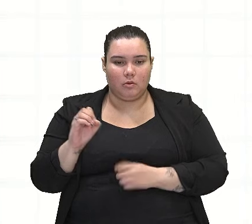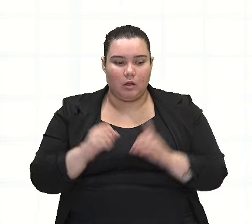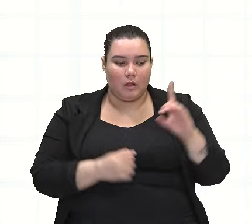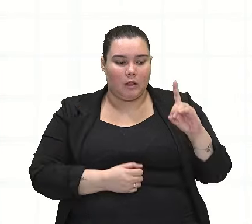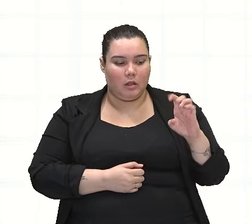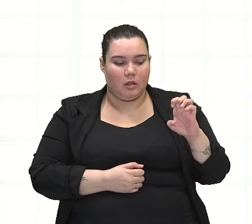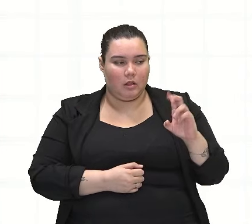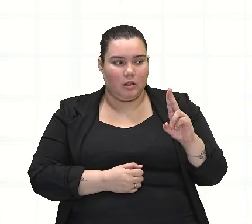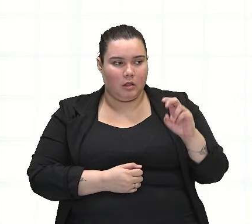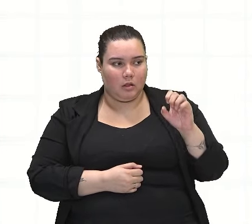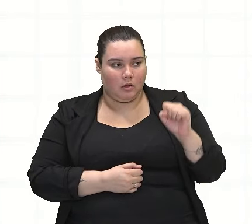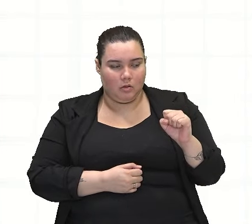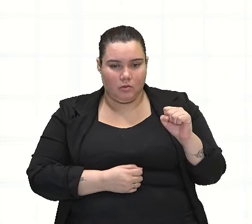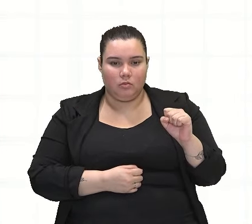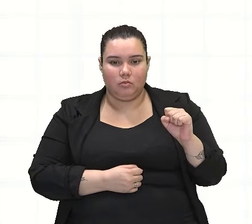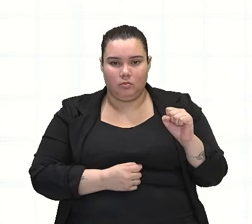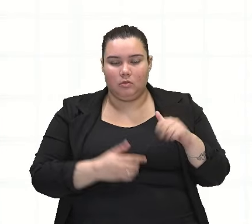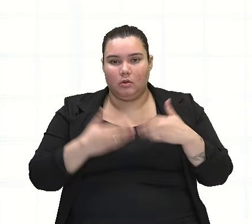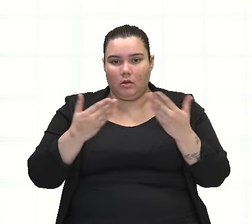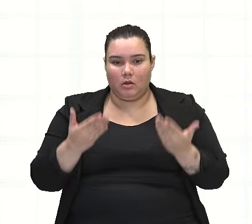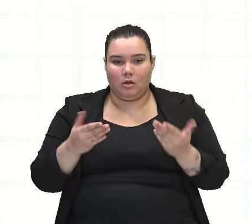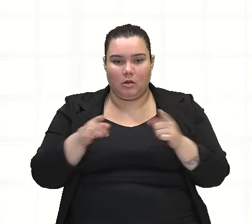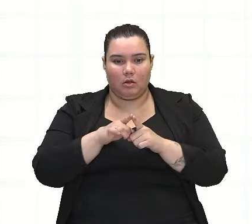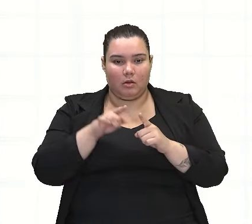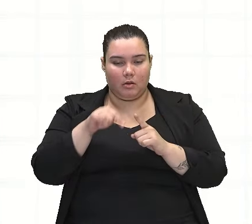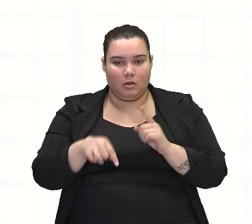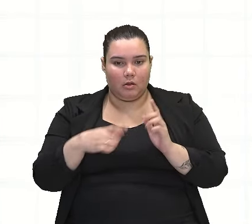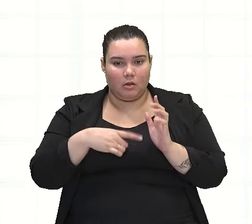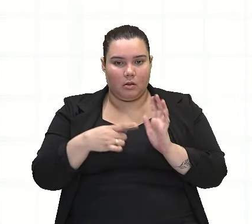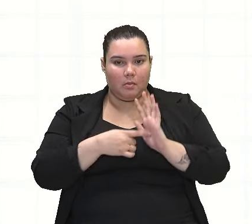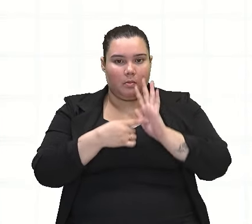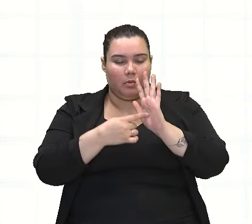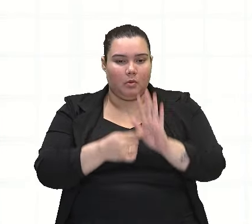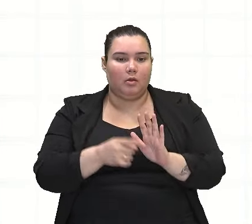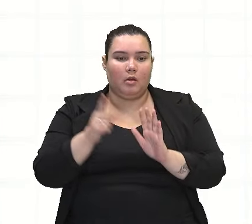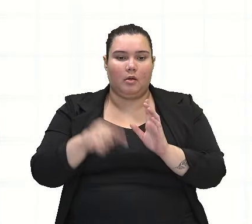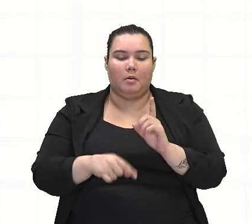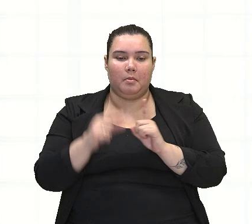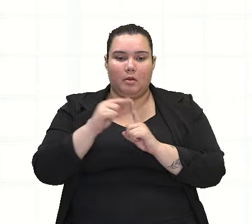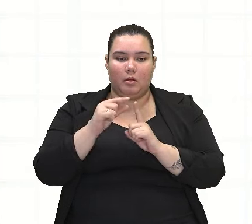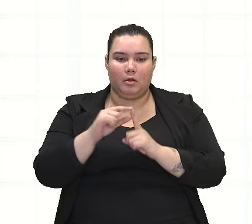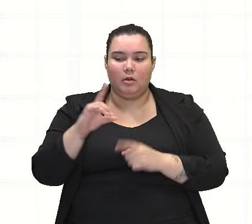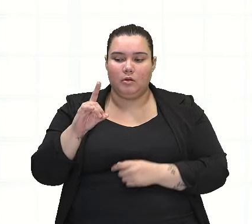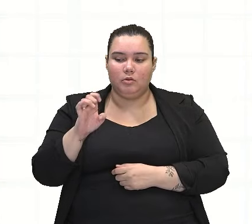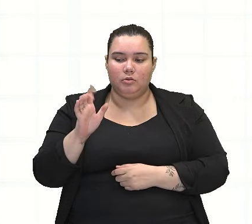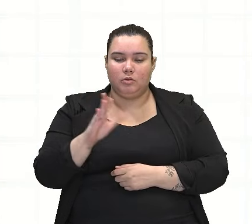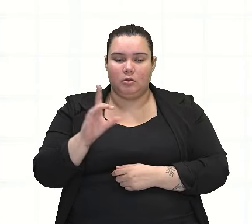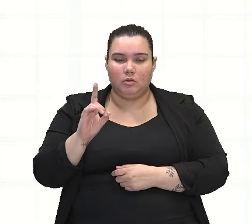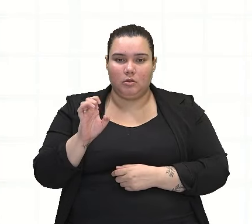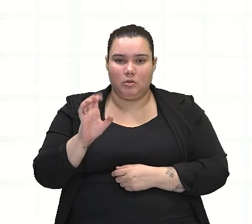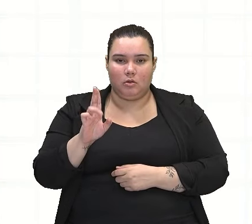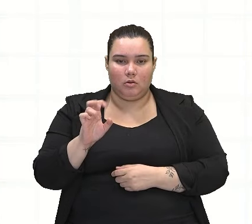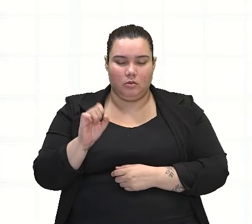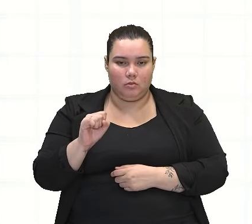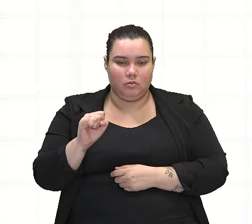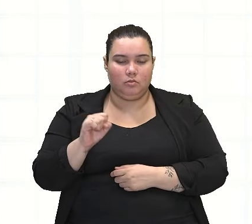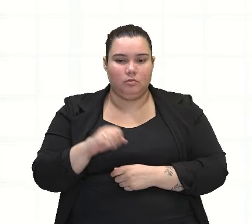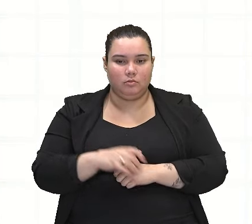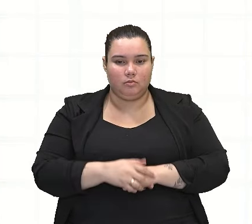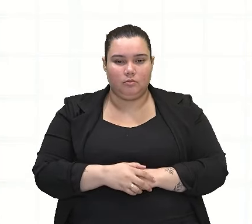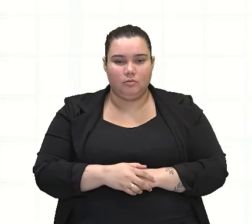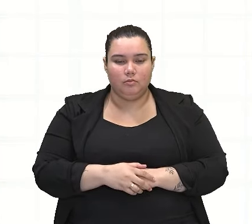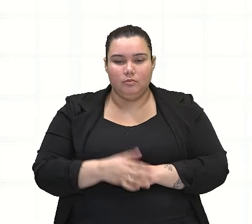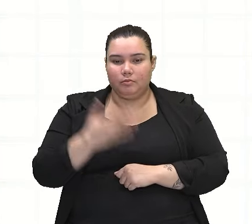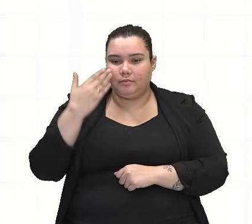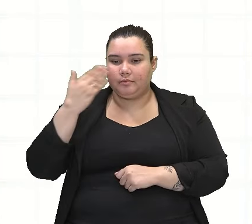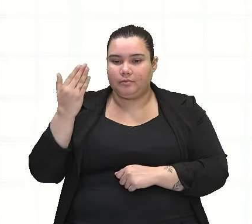Deus. E observem que, além desse enunciado, eu tenho a palavra de Deus. Então, perdoe-lhe pelo